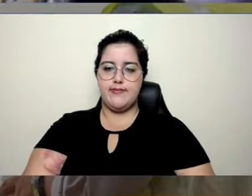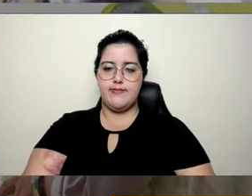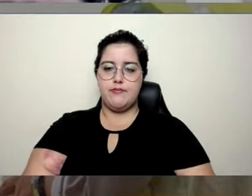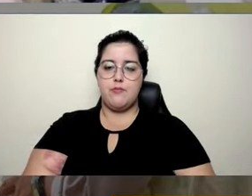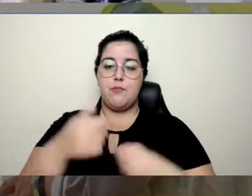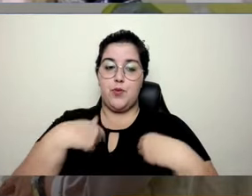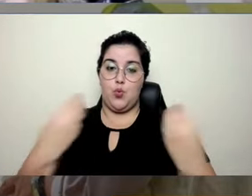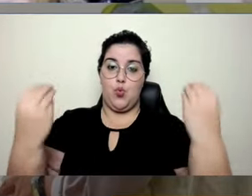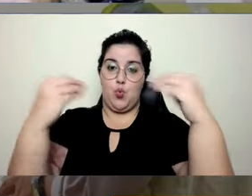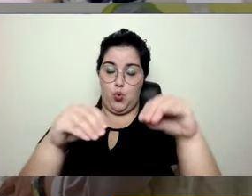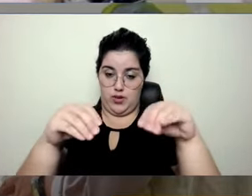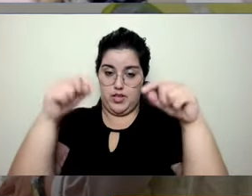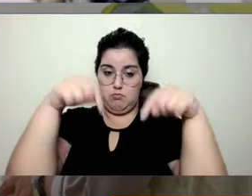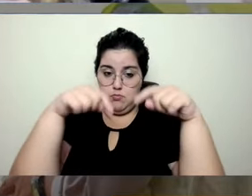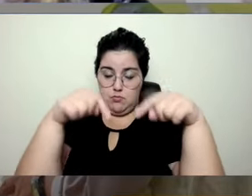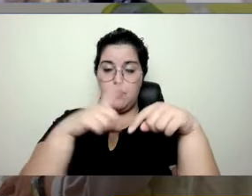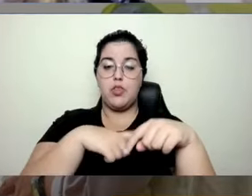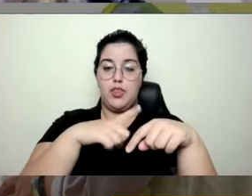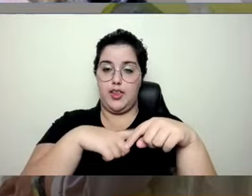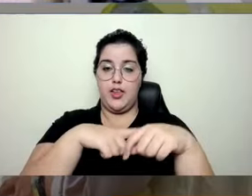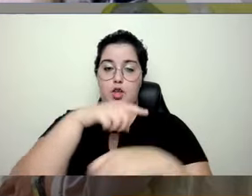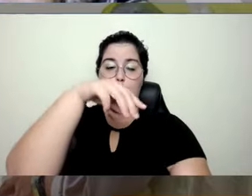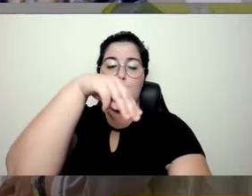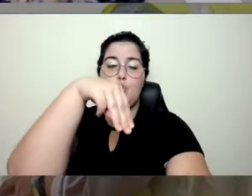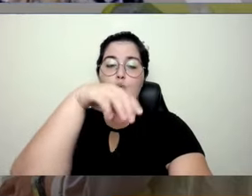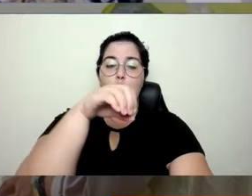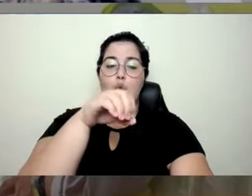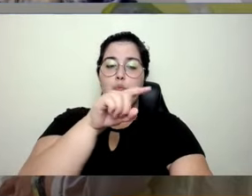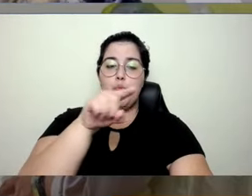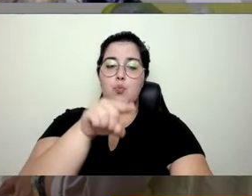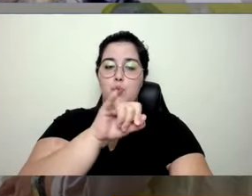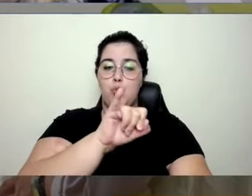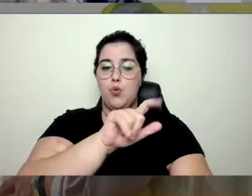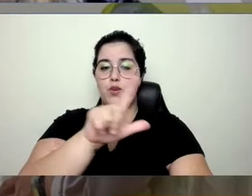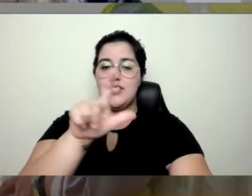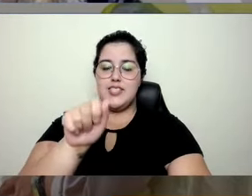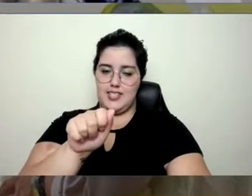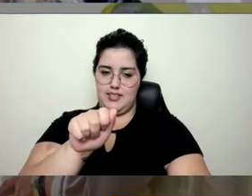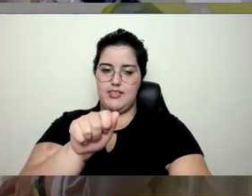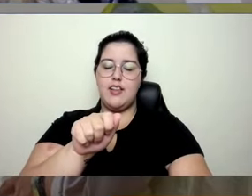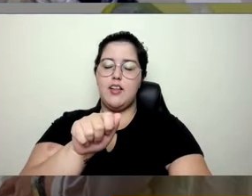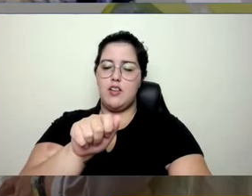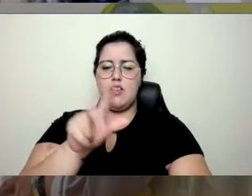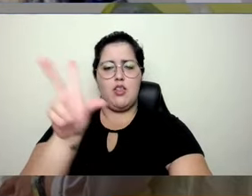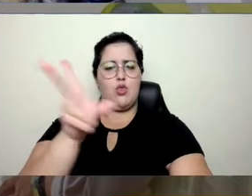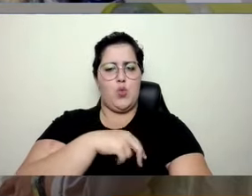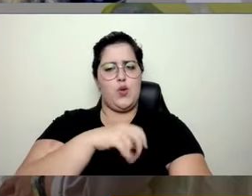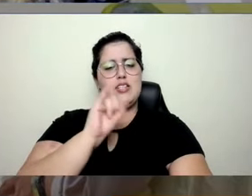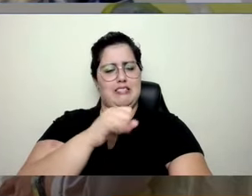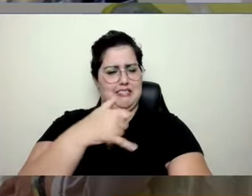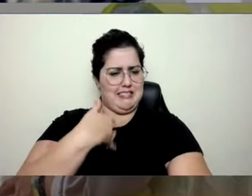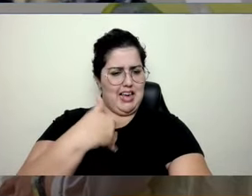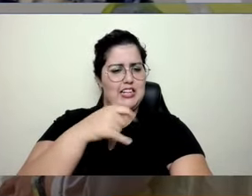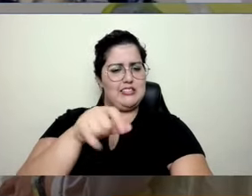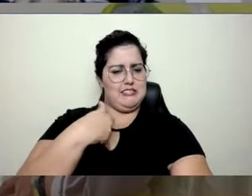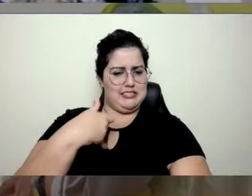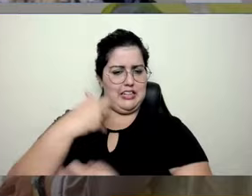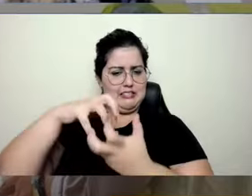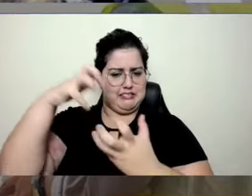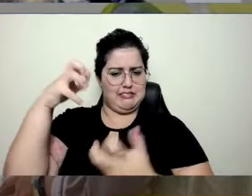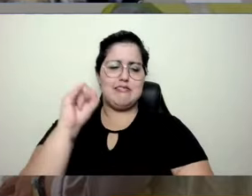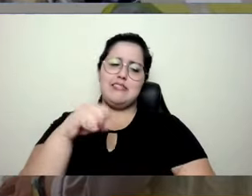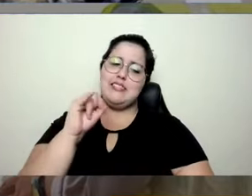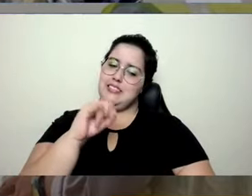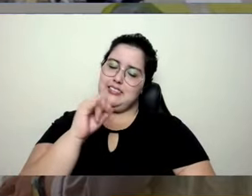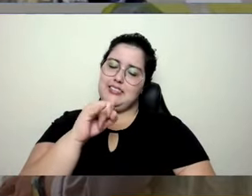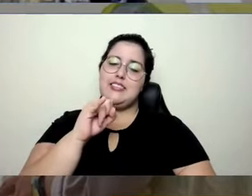Coloquei aqui o do Mozilla. Oh, Bruno, estou entregando a idade, sim, viu? Hoje, hoje eu percebi